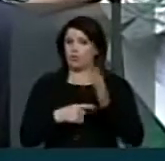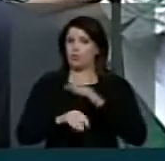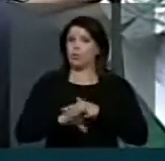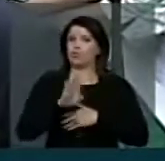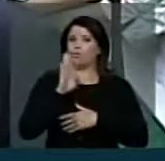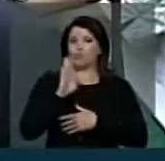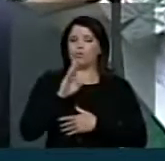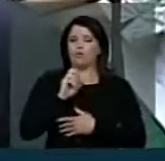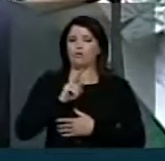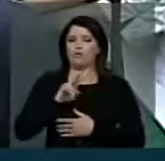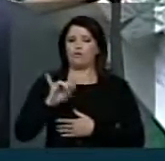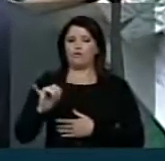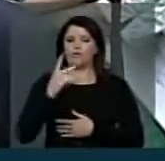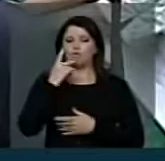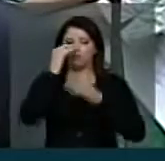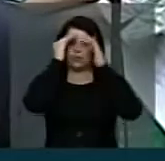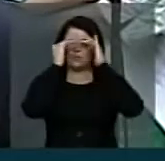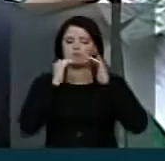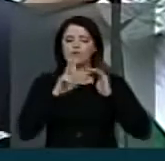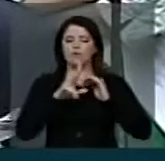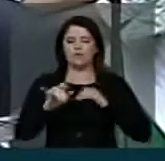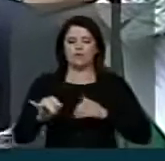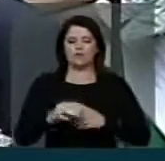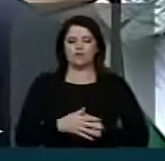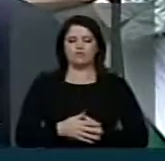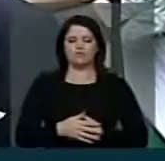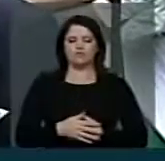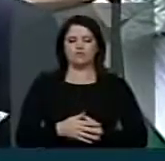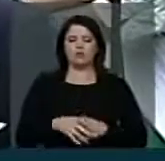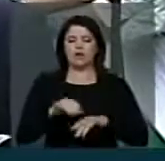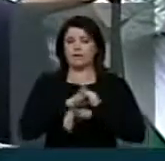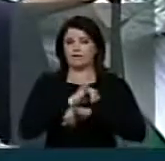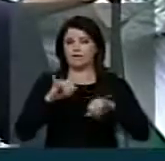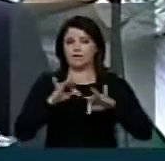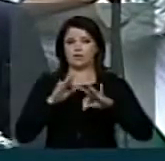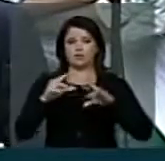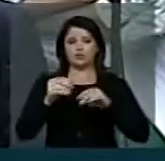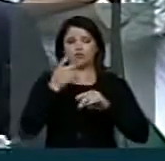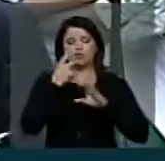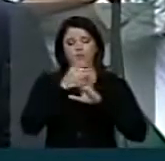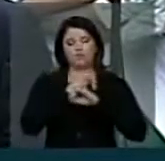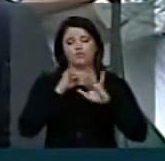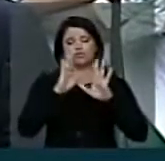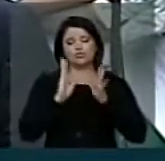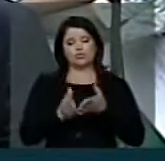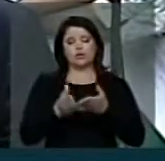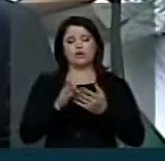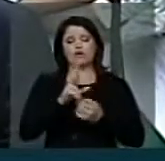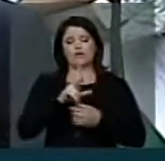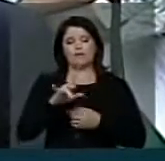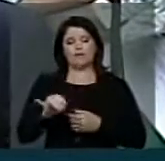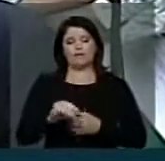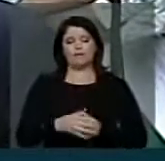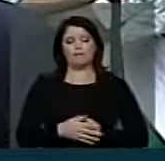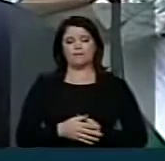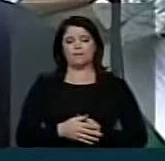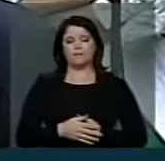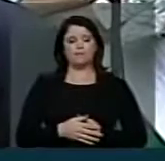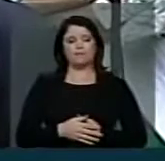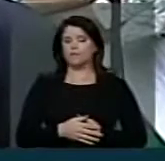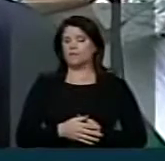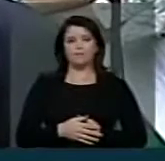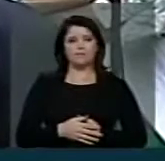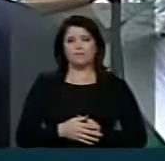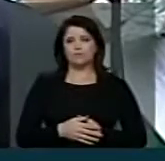e vai cumprir. Avisar a todos que ele já anunciou que não vai